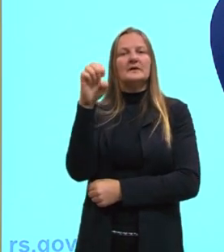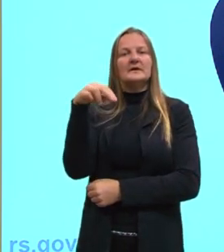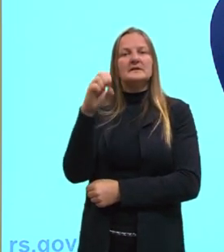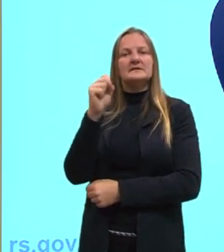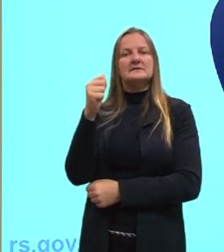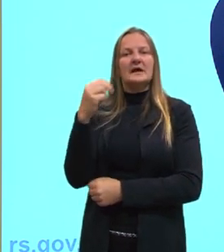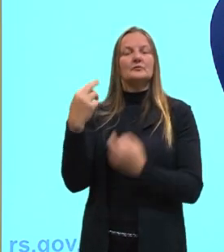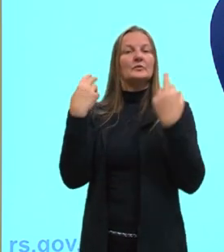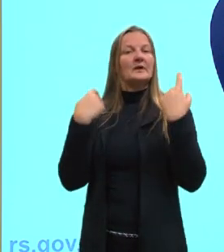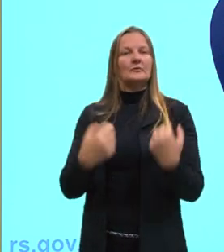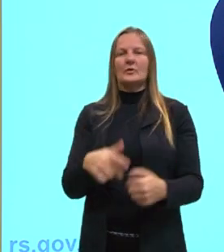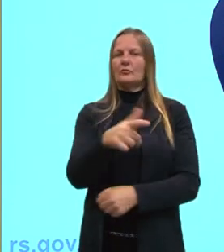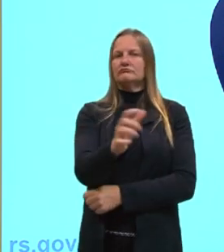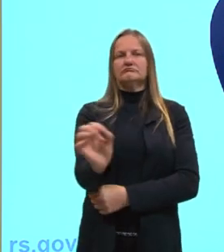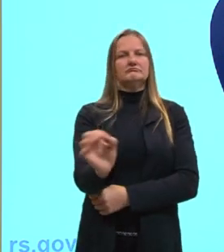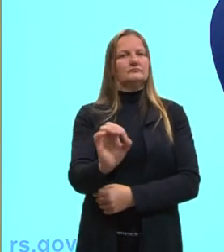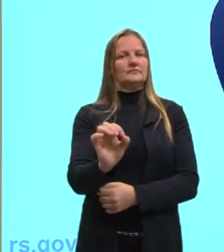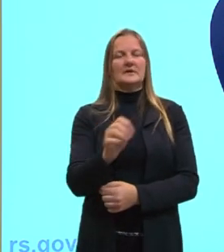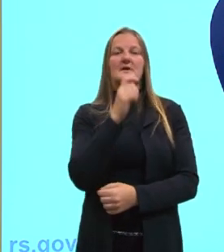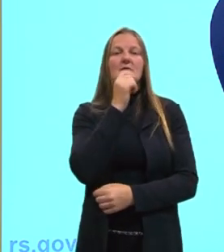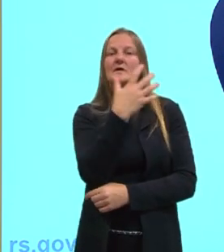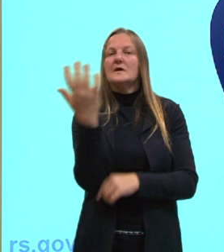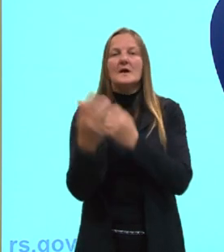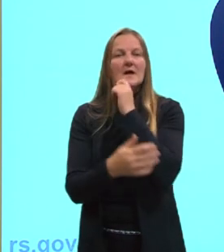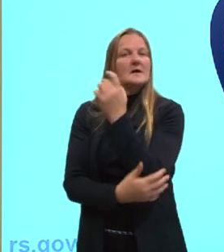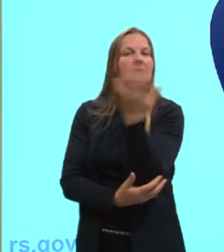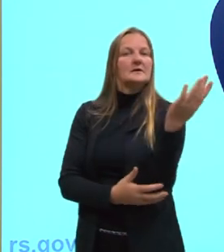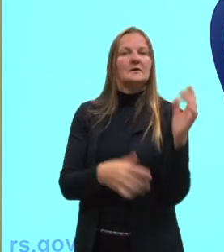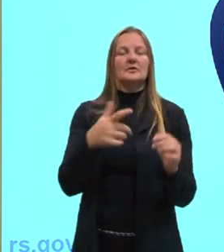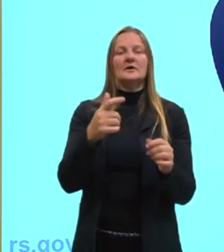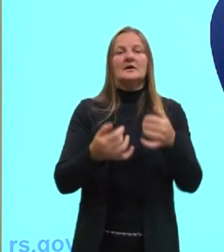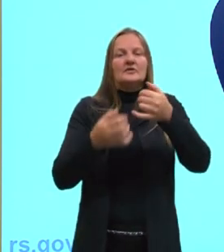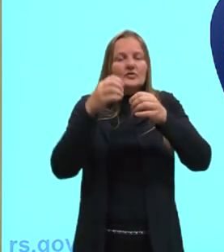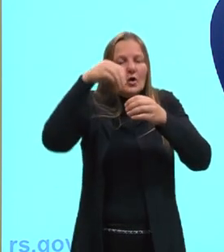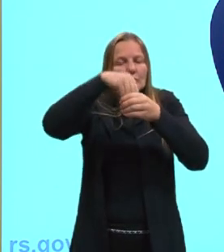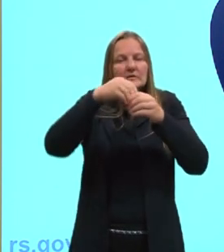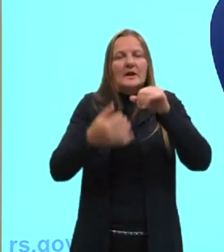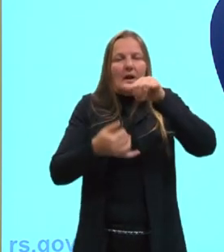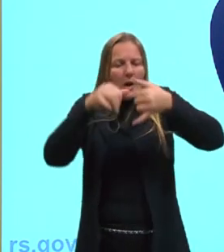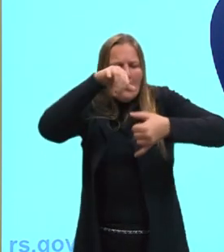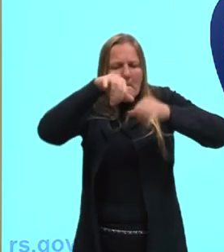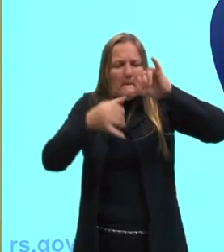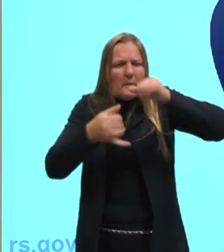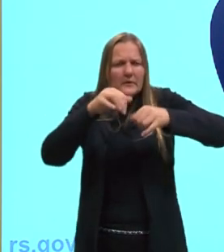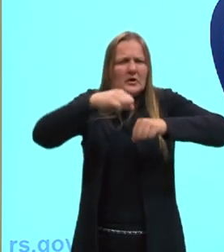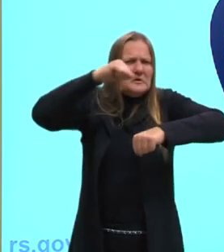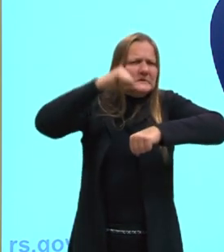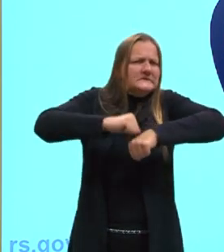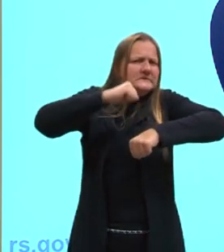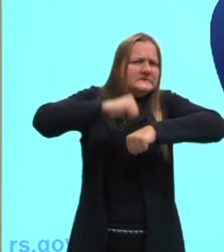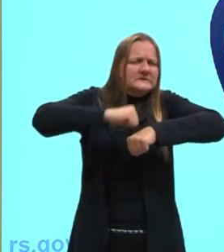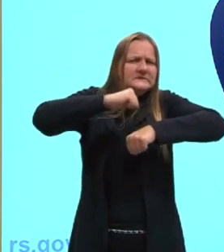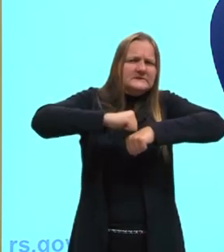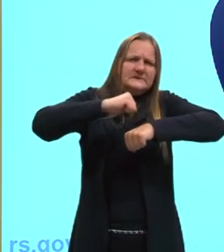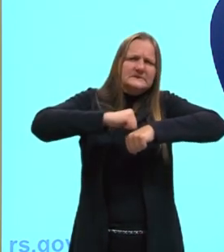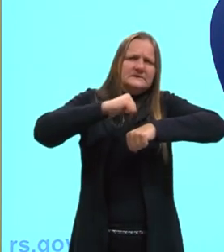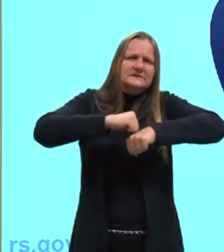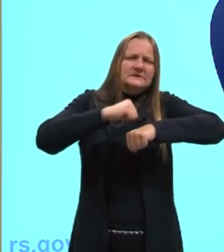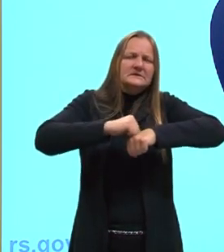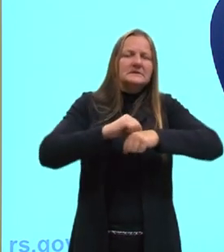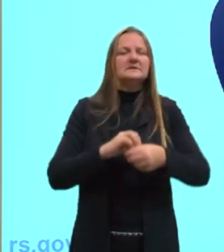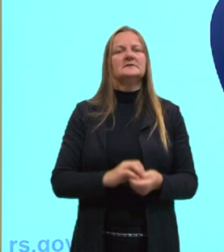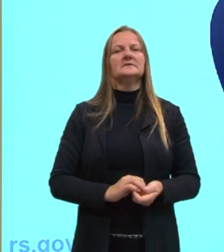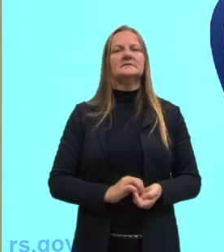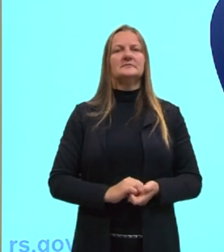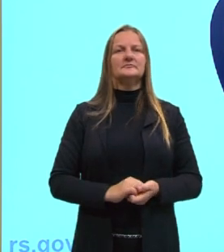naturalmente, tá? Na natureza, ele foi feito, então, em laboratório, ele é um material muito rígido. Resumidamente, é isso, tá?